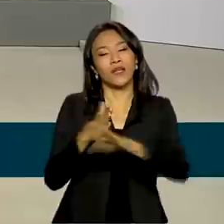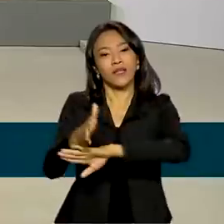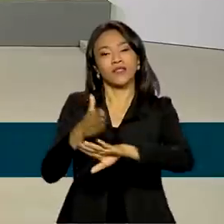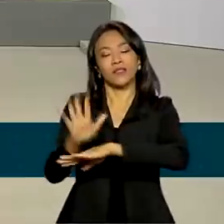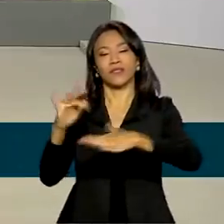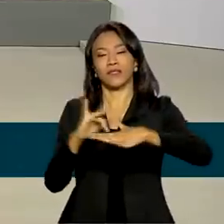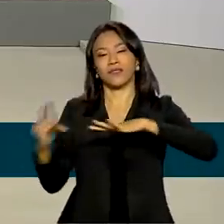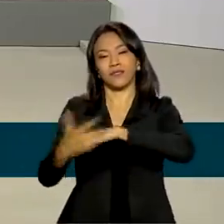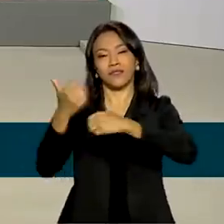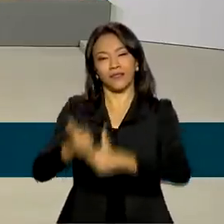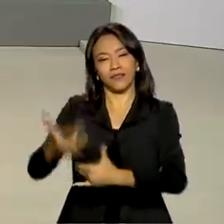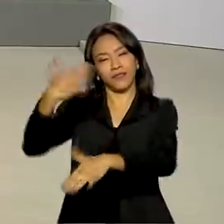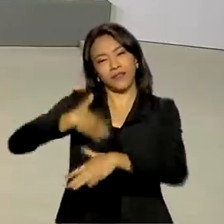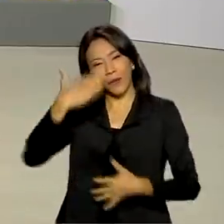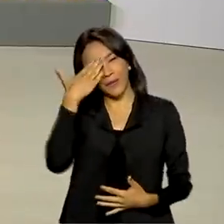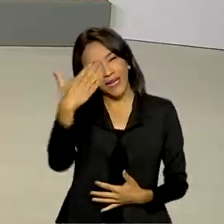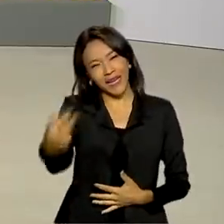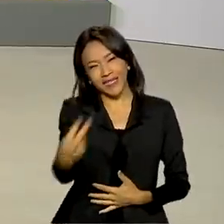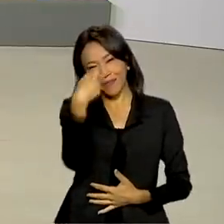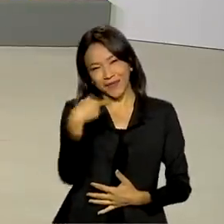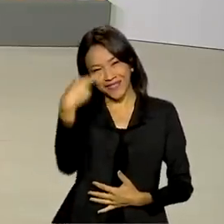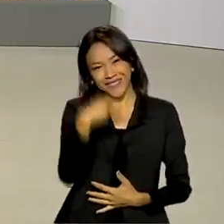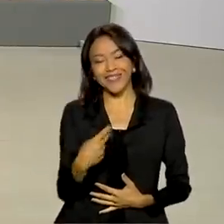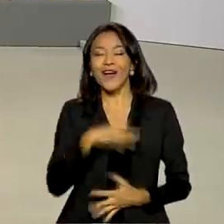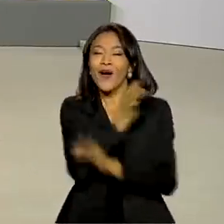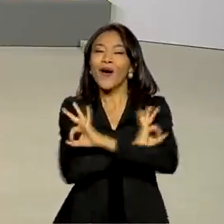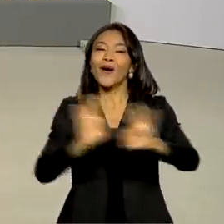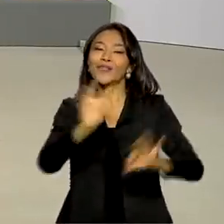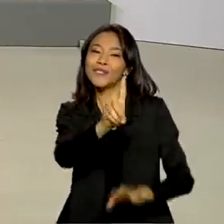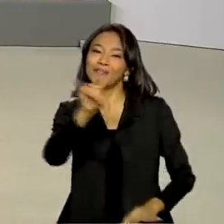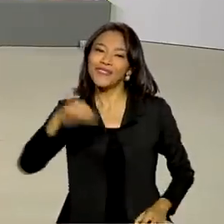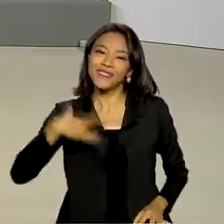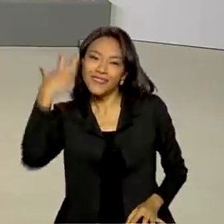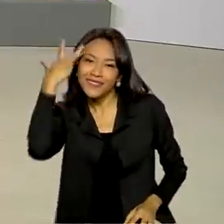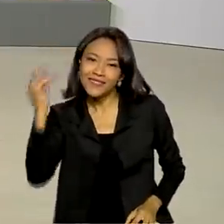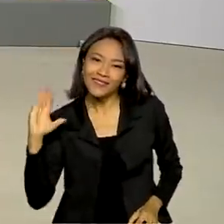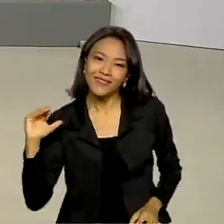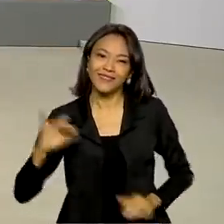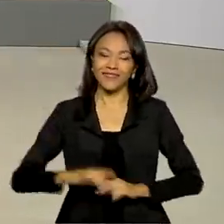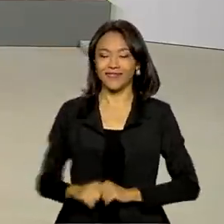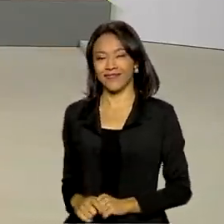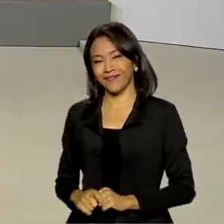redes sociais. Muito obrigada pela companhia, para você um ótimo dia e até amanhã.